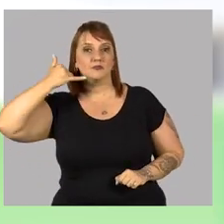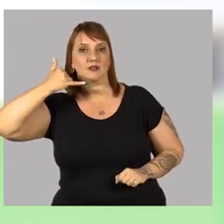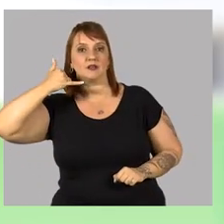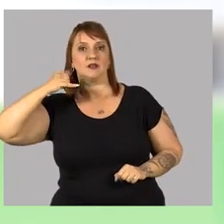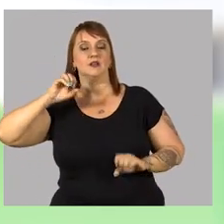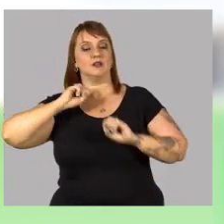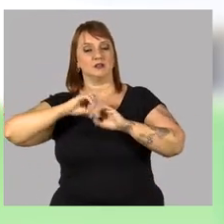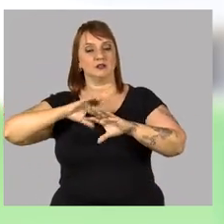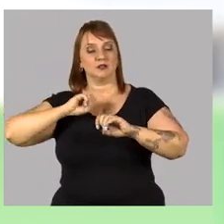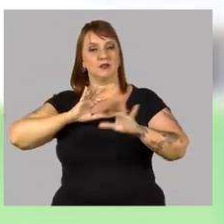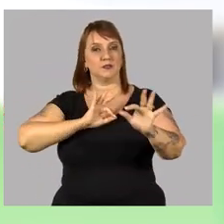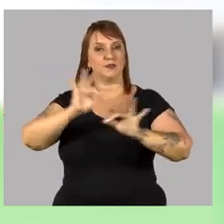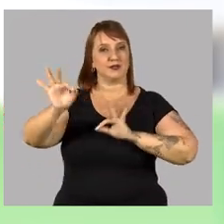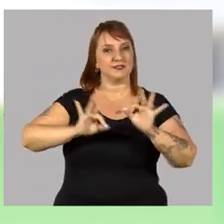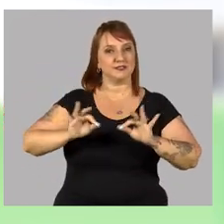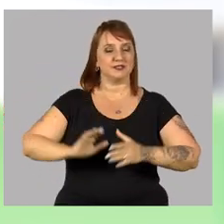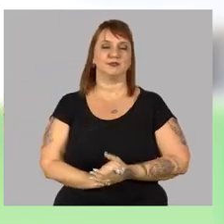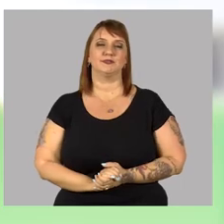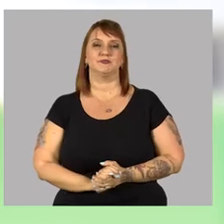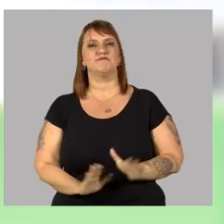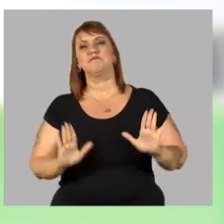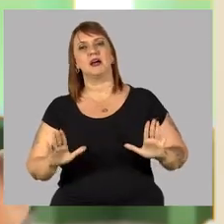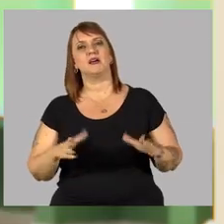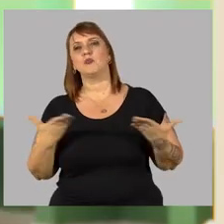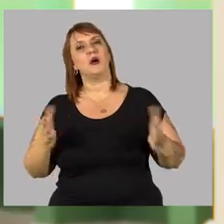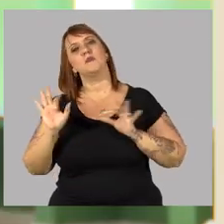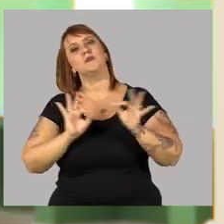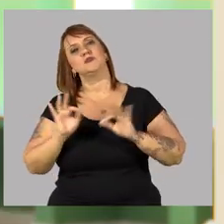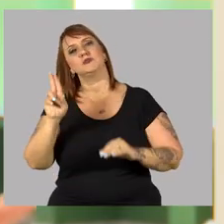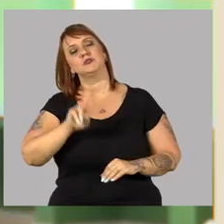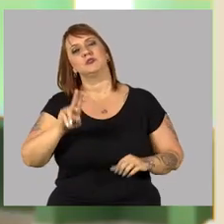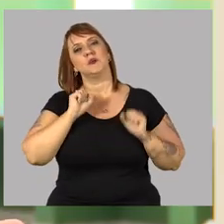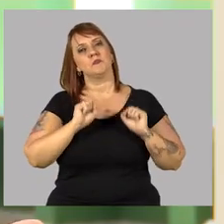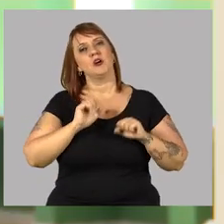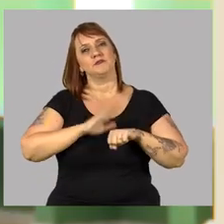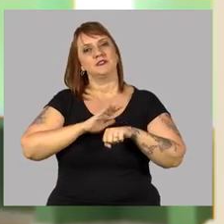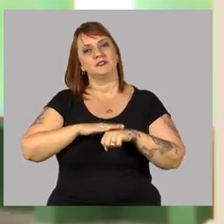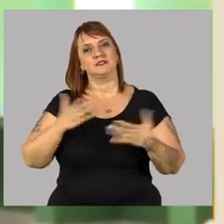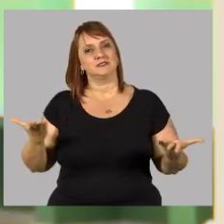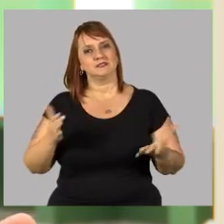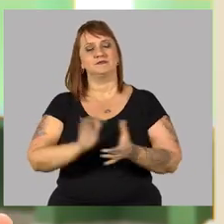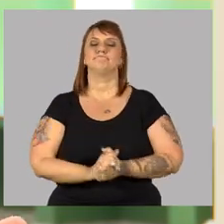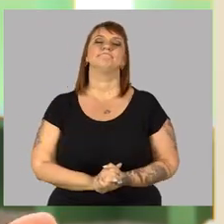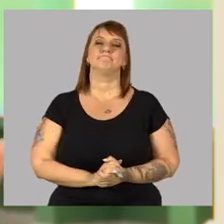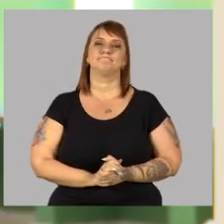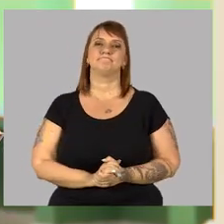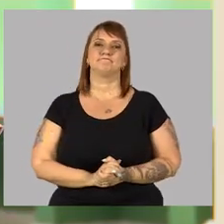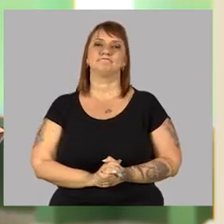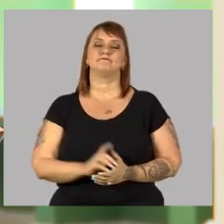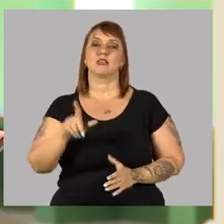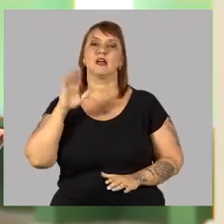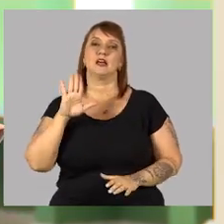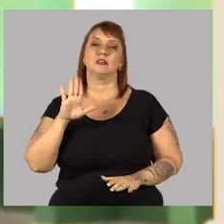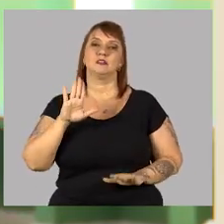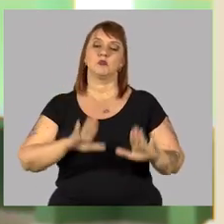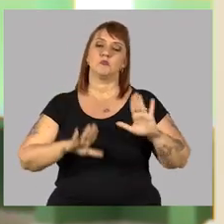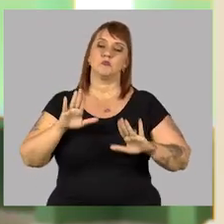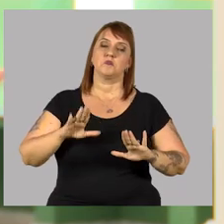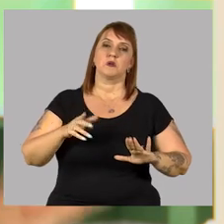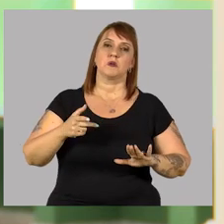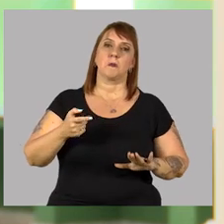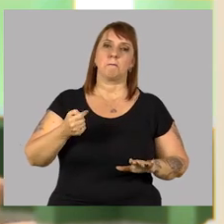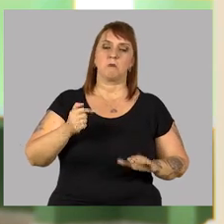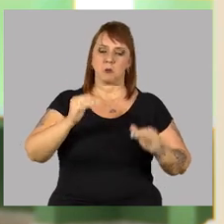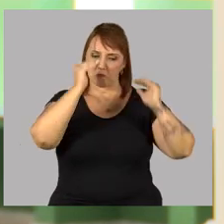usar o celular educativamente, com projetos educativos, mas que projetos a gente pode fazer? E normalmente a gente